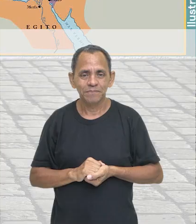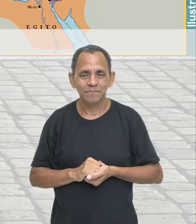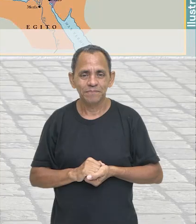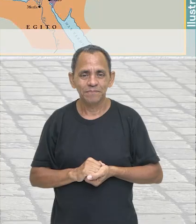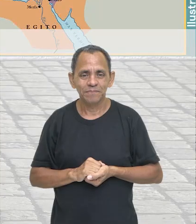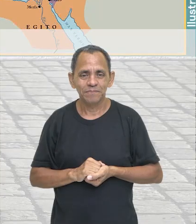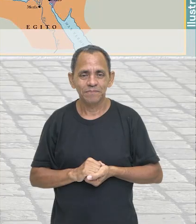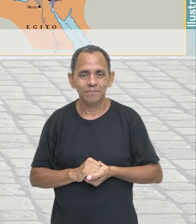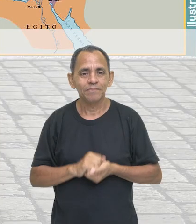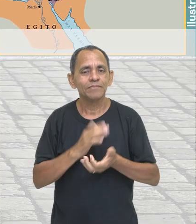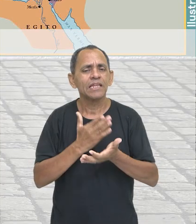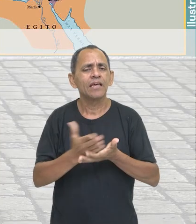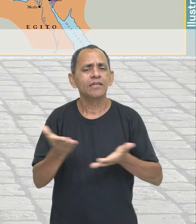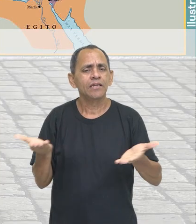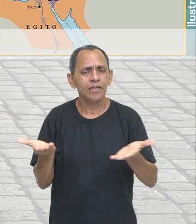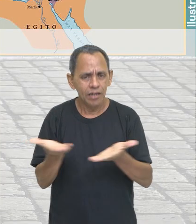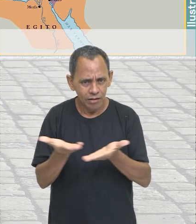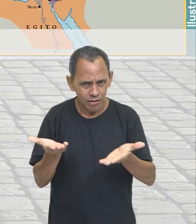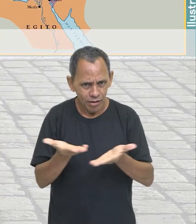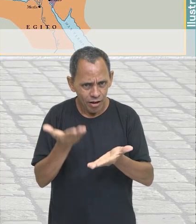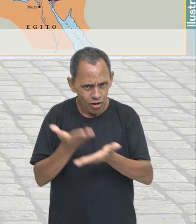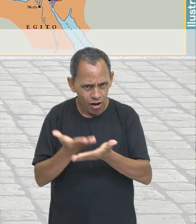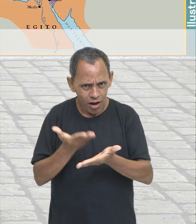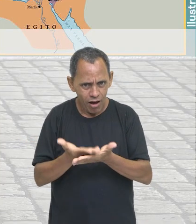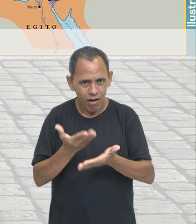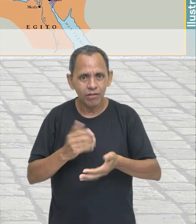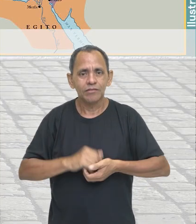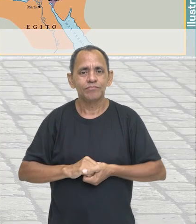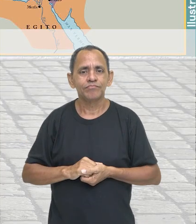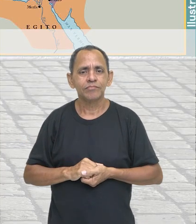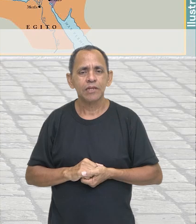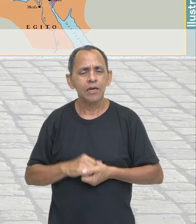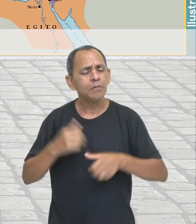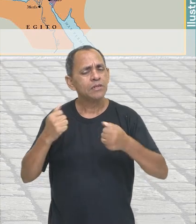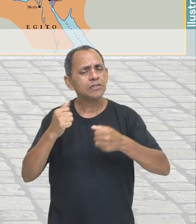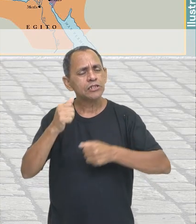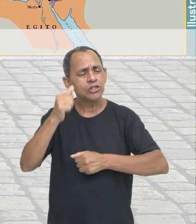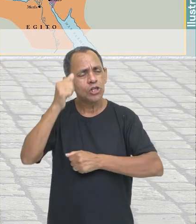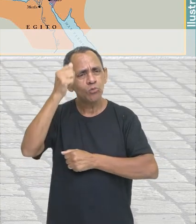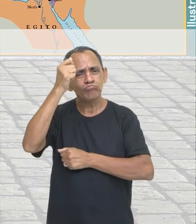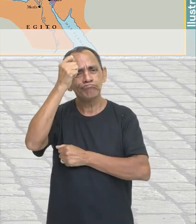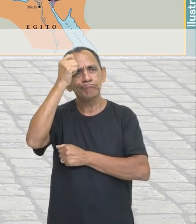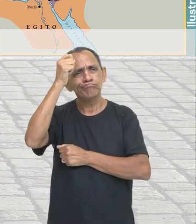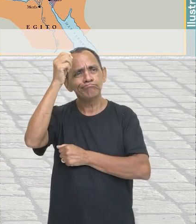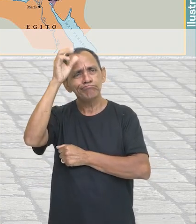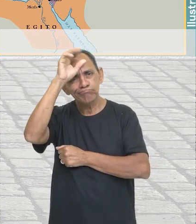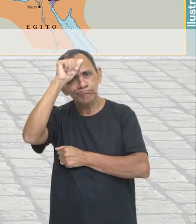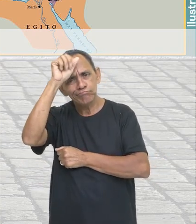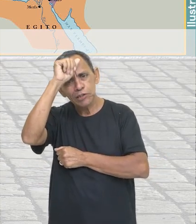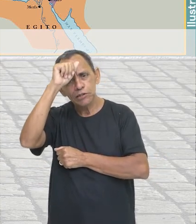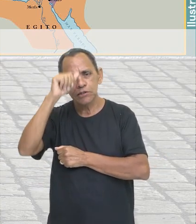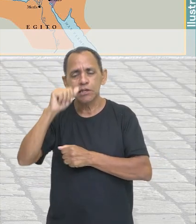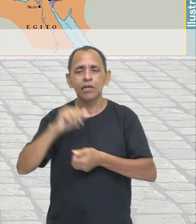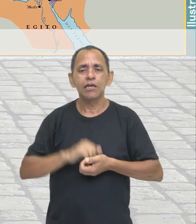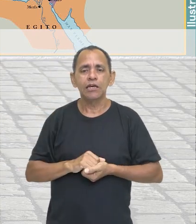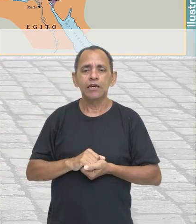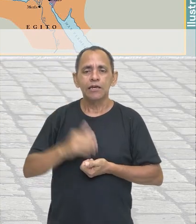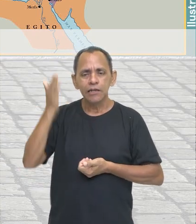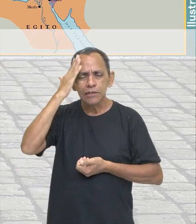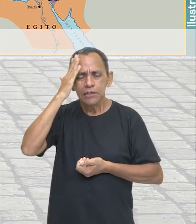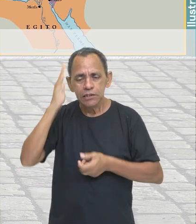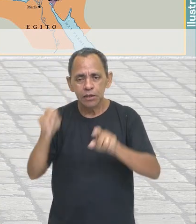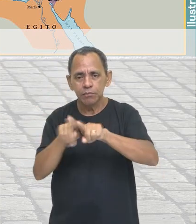Para iniciar nossa aula, nós vamos entender ali, nós vamos situar do que nós estamos falando nesse momento.